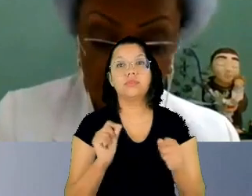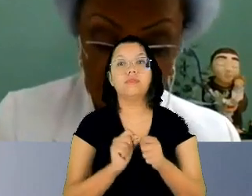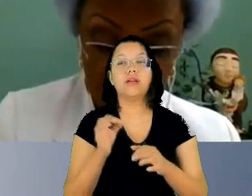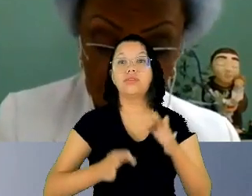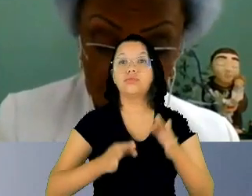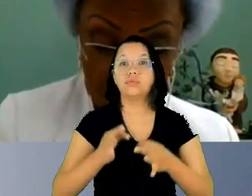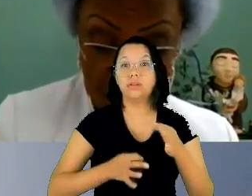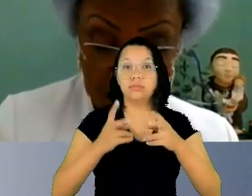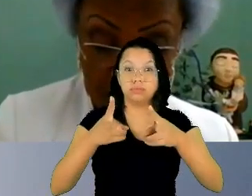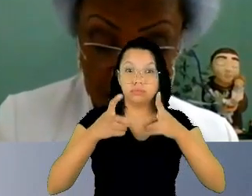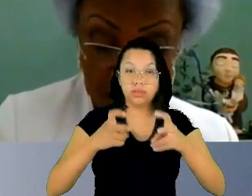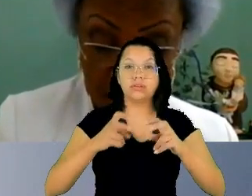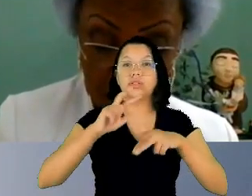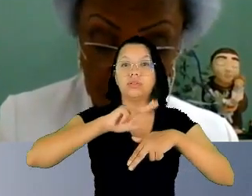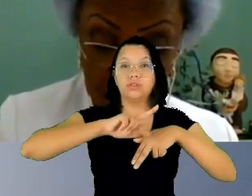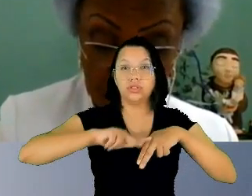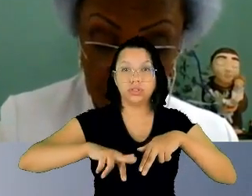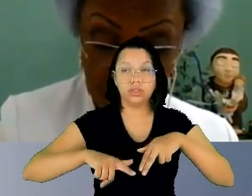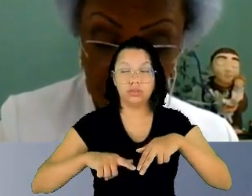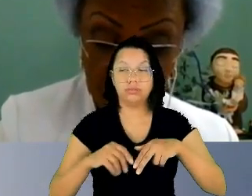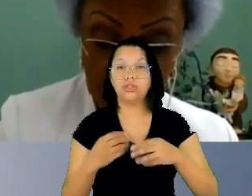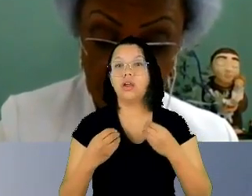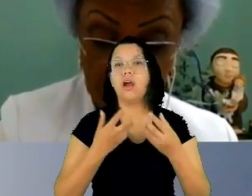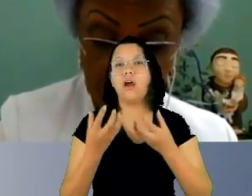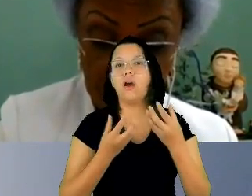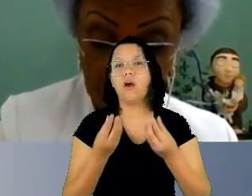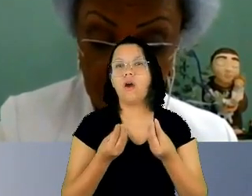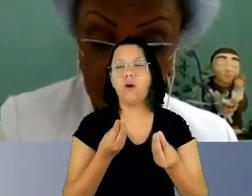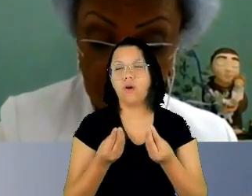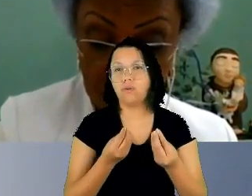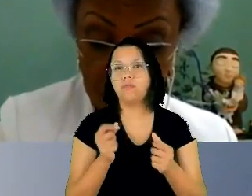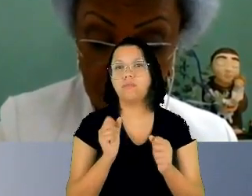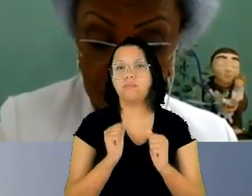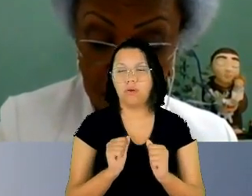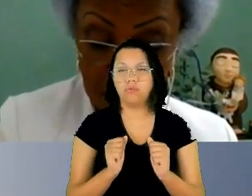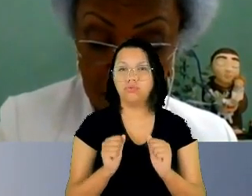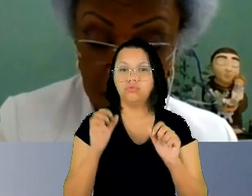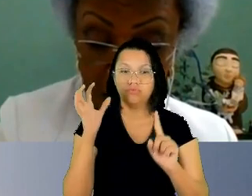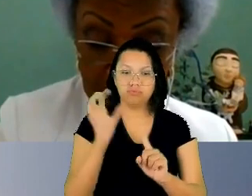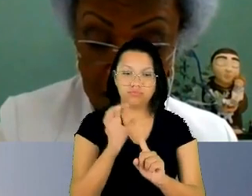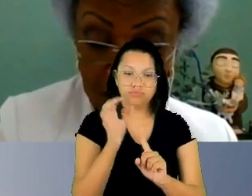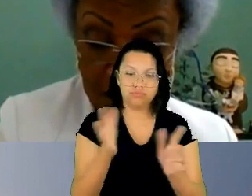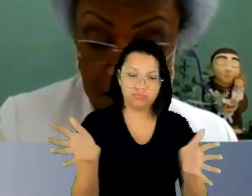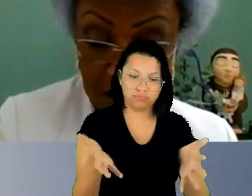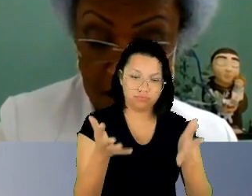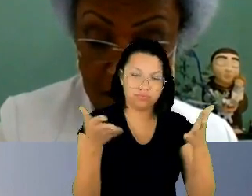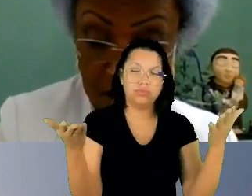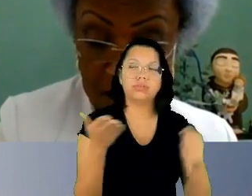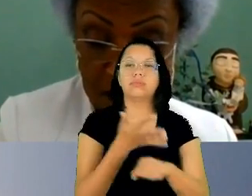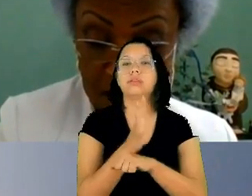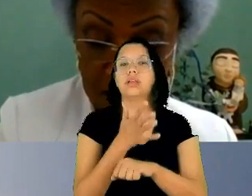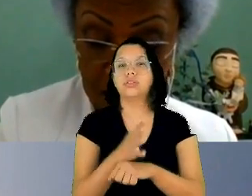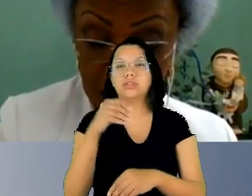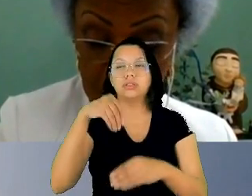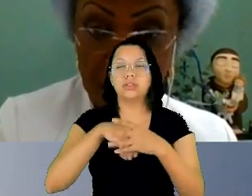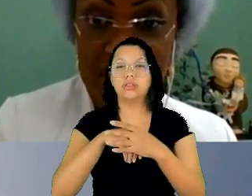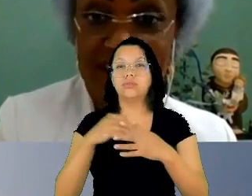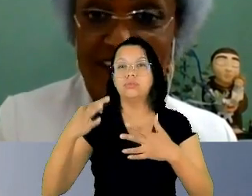modo nós podemos incentivar essas práticas no poder judiciário nacional muito obrigada